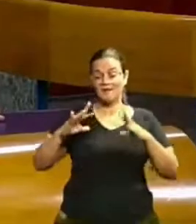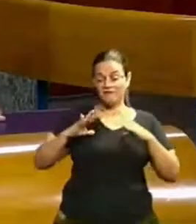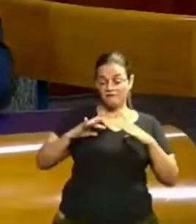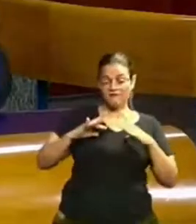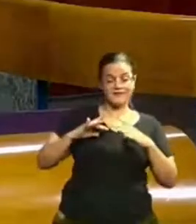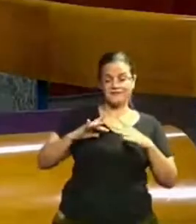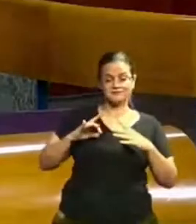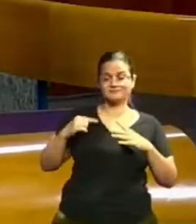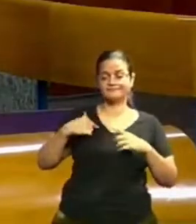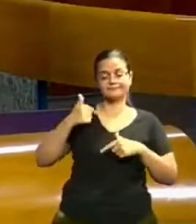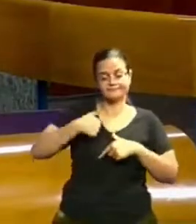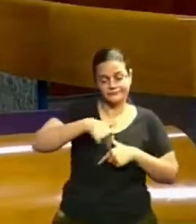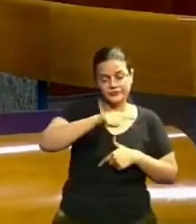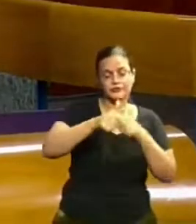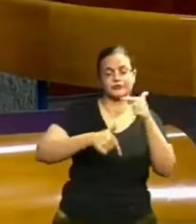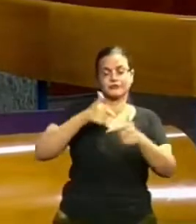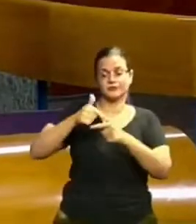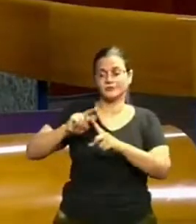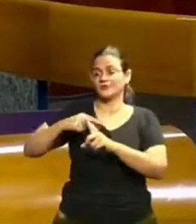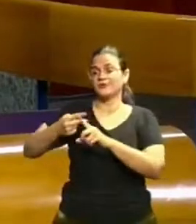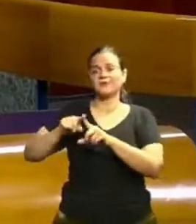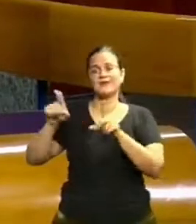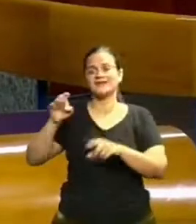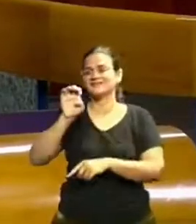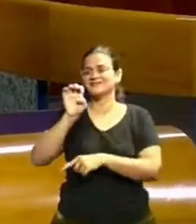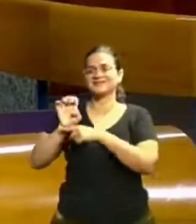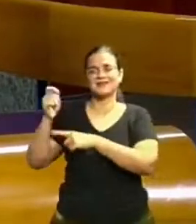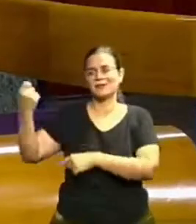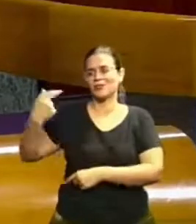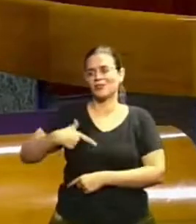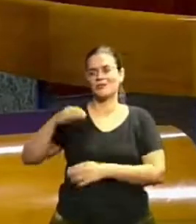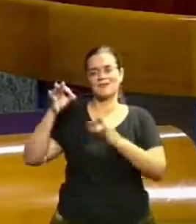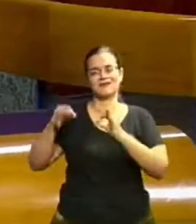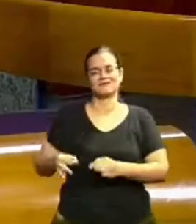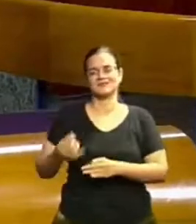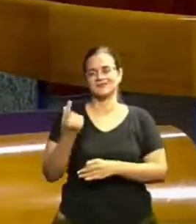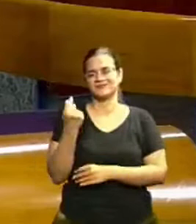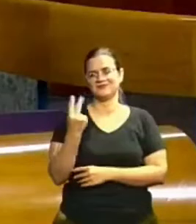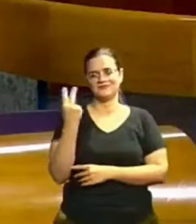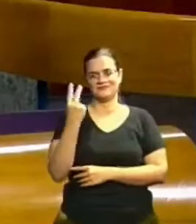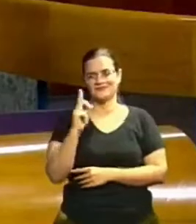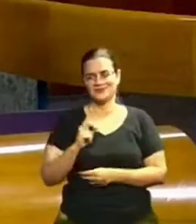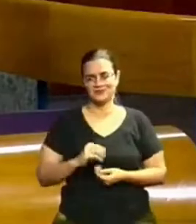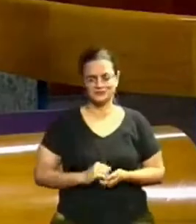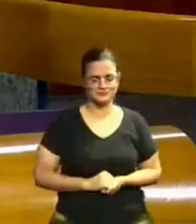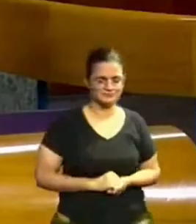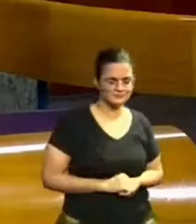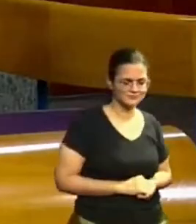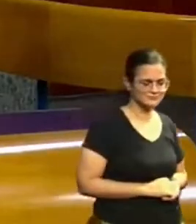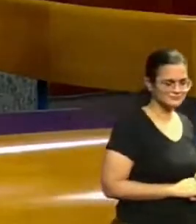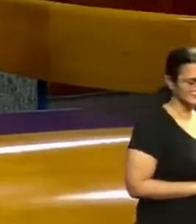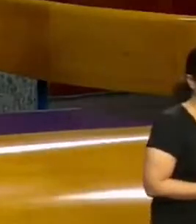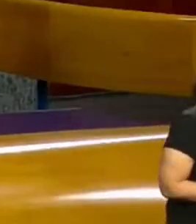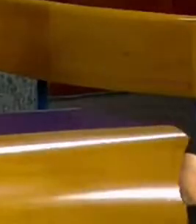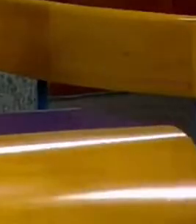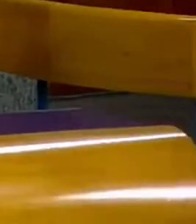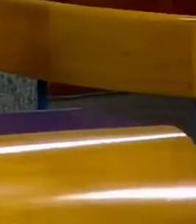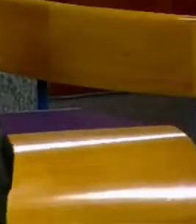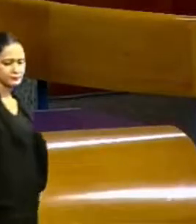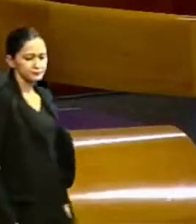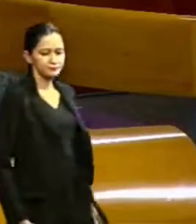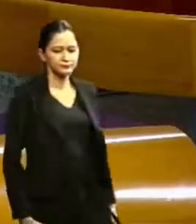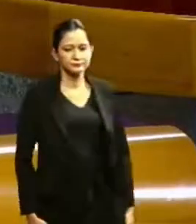vendem a sua hora de folga, mas o Estado não paga o valor que deveria ser pago. Então, suba esta tribuna